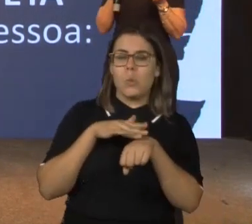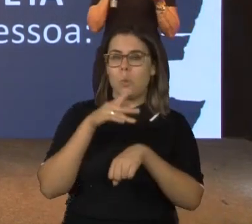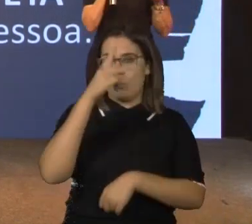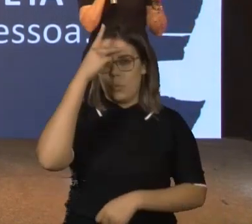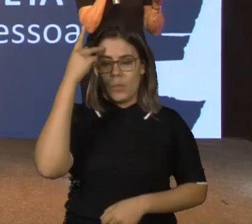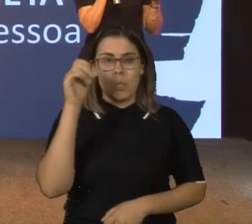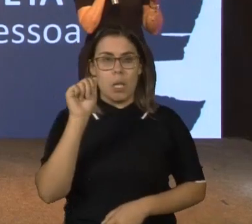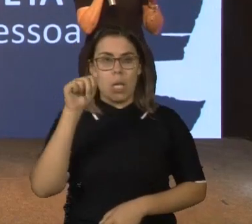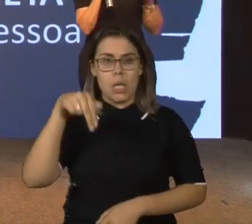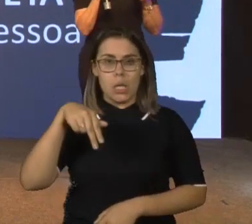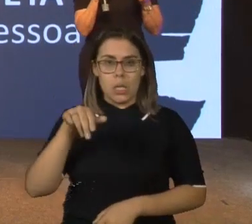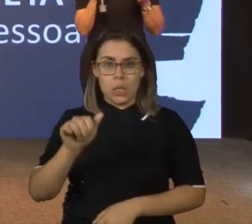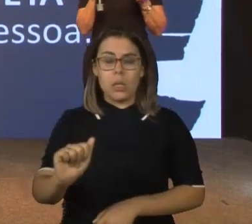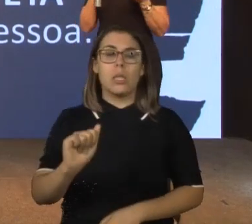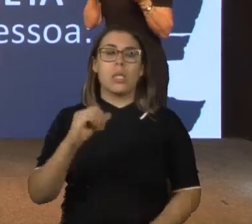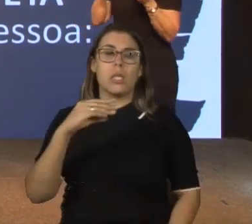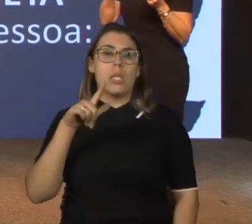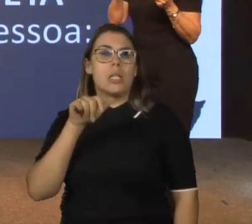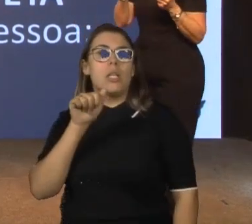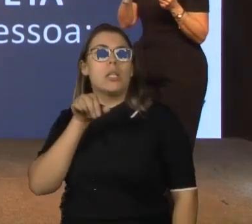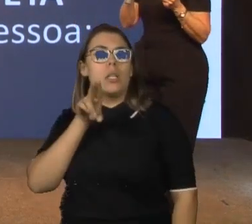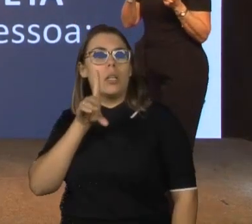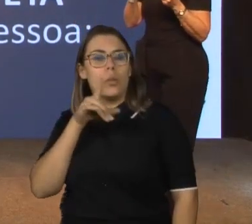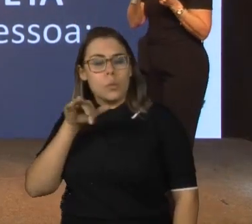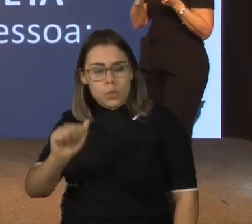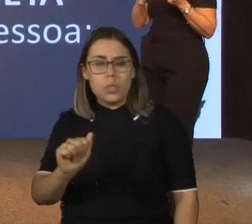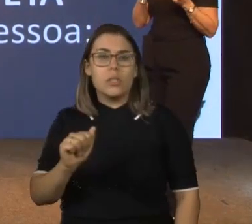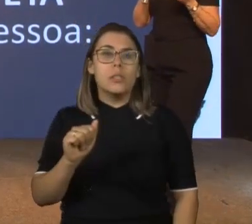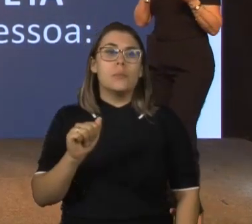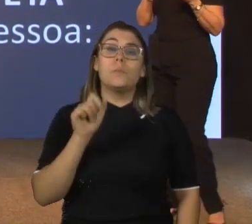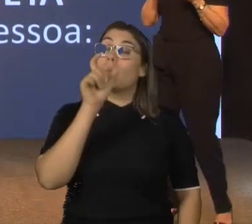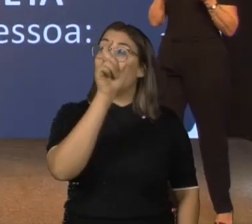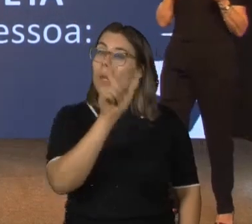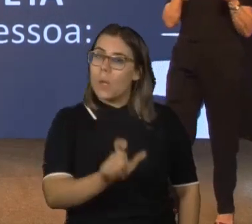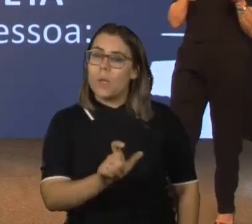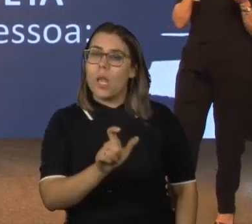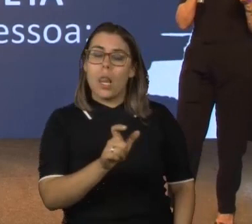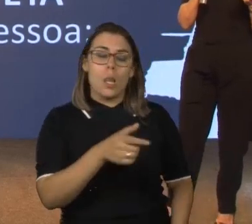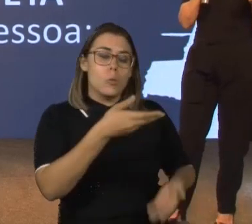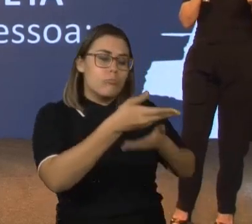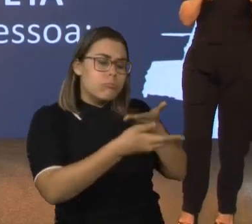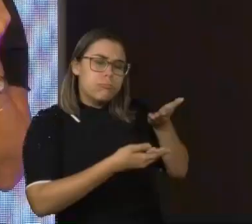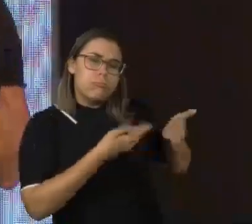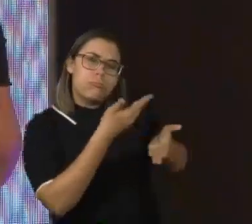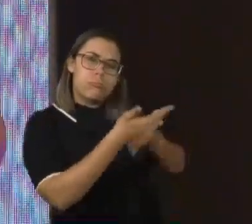a Ana Cláudia Mendes de Figueiredo, que divide comigo um trabalho de autogestores,